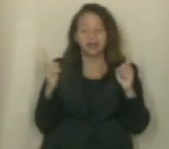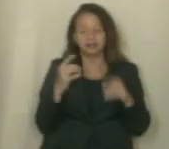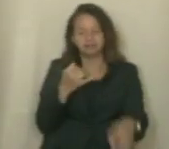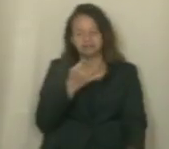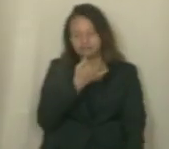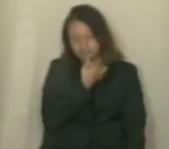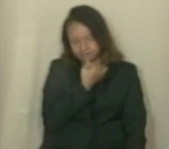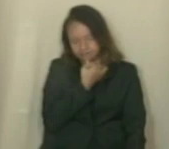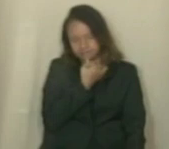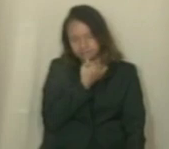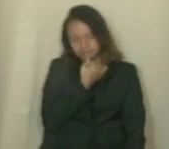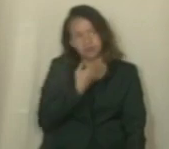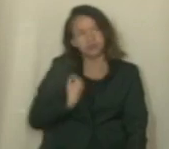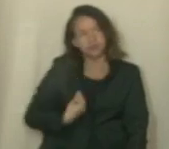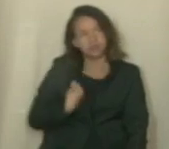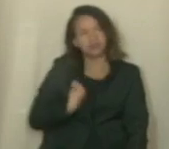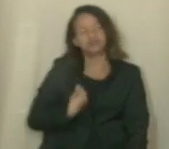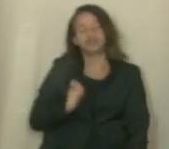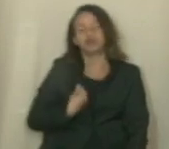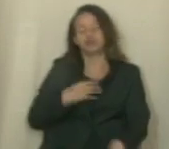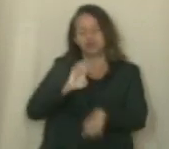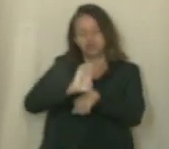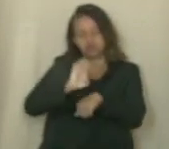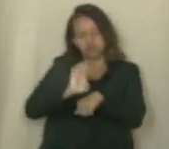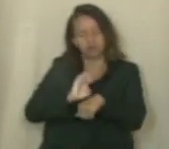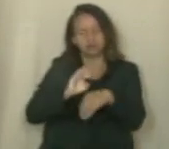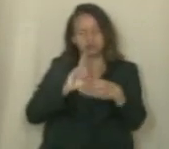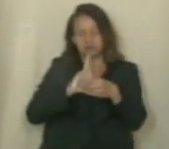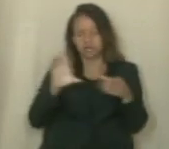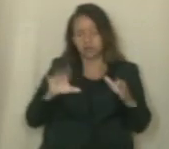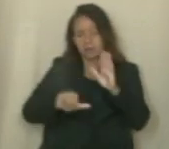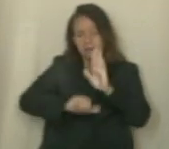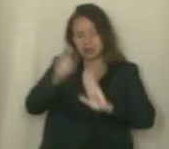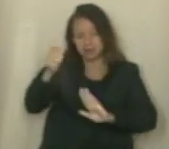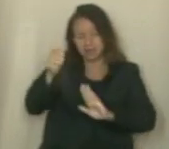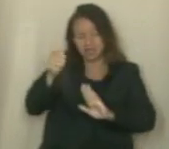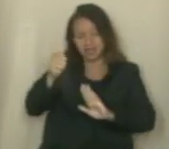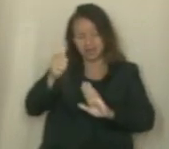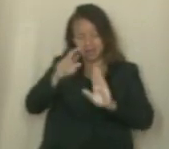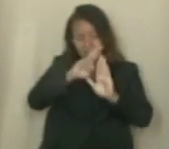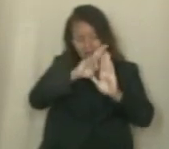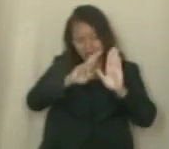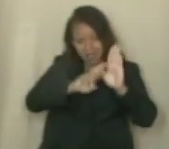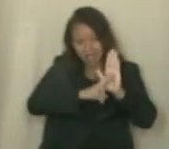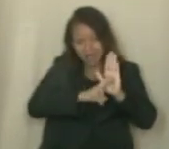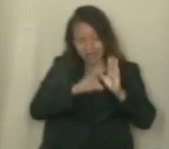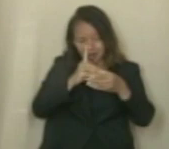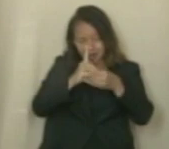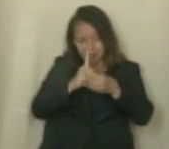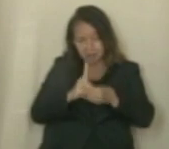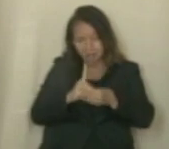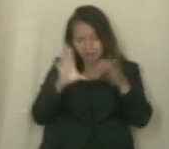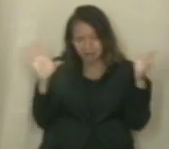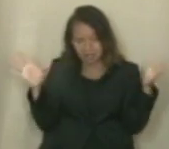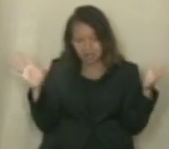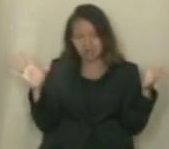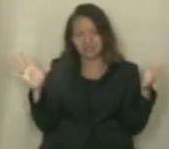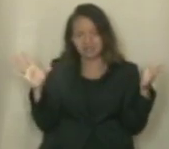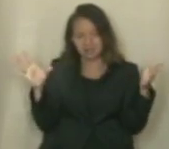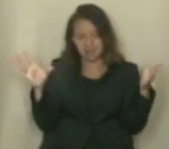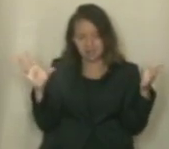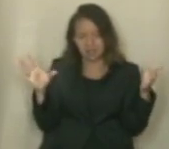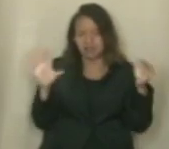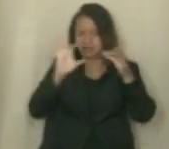nós vivemos num Estado democrático e o primeiro requisito da democracia é a